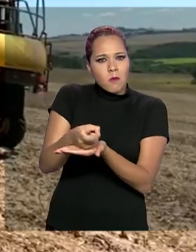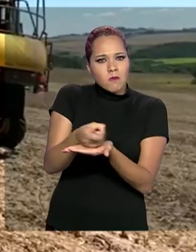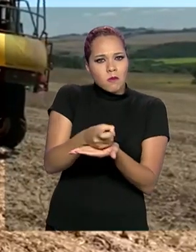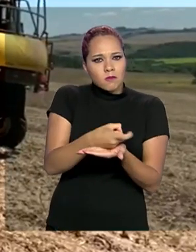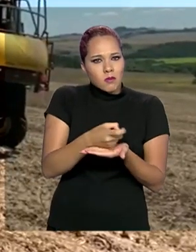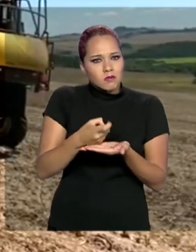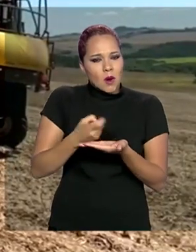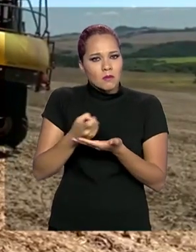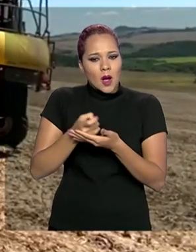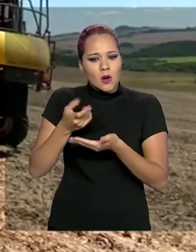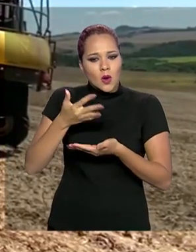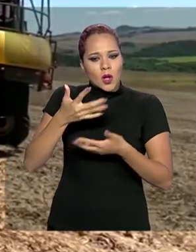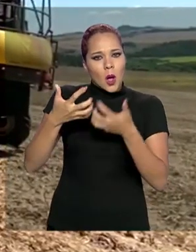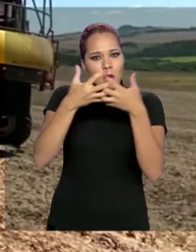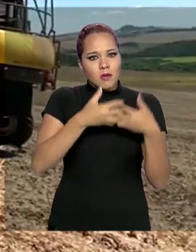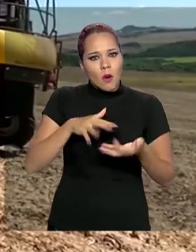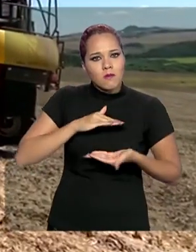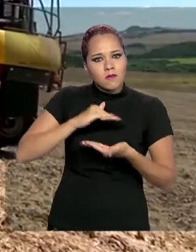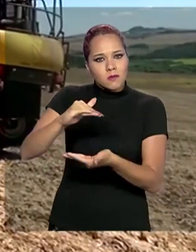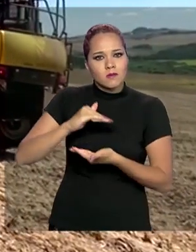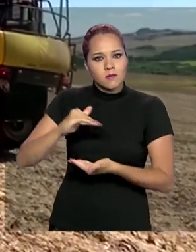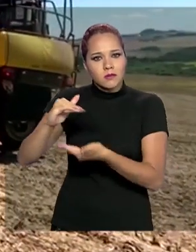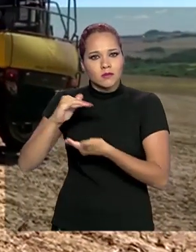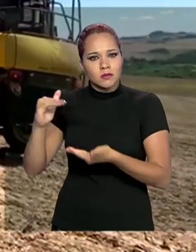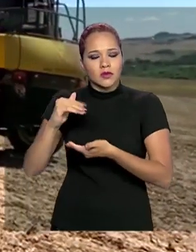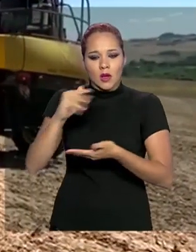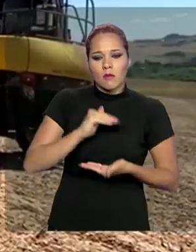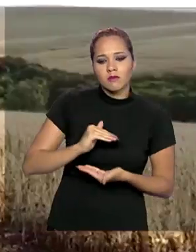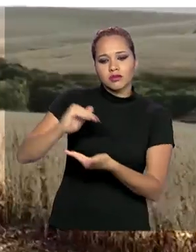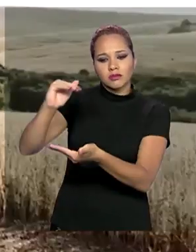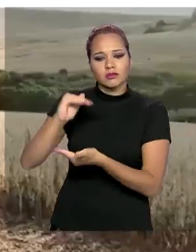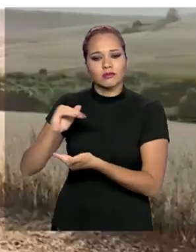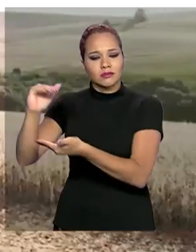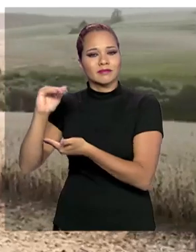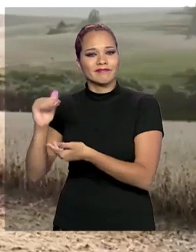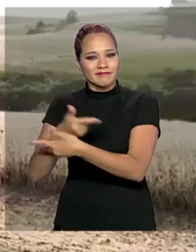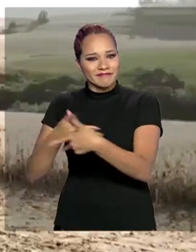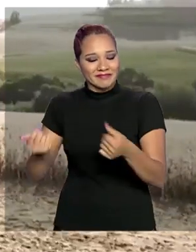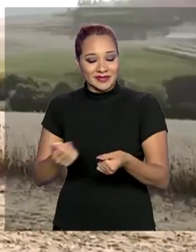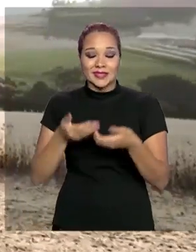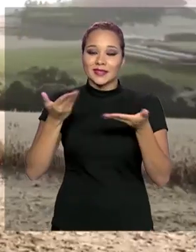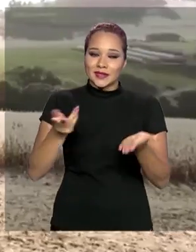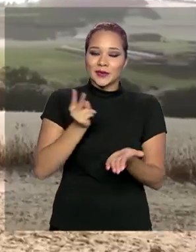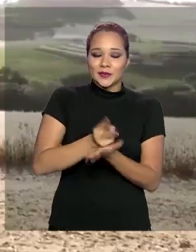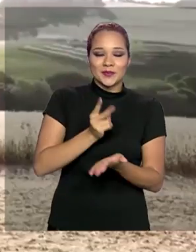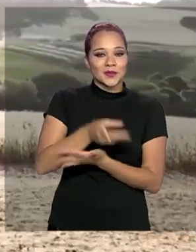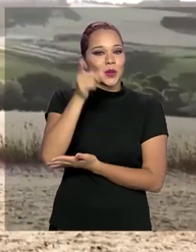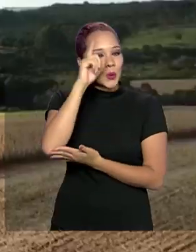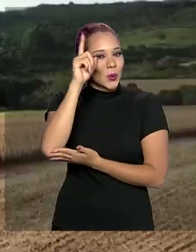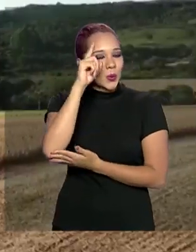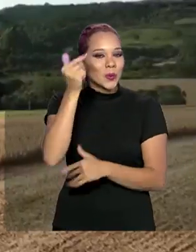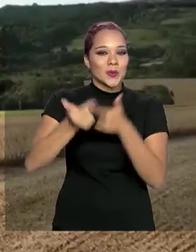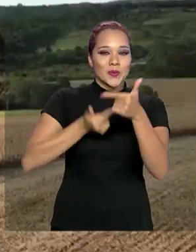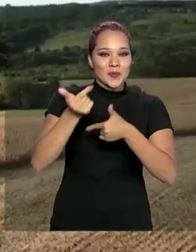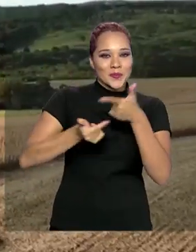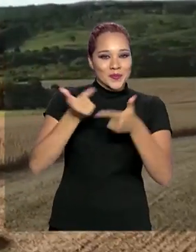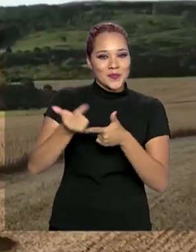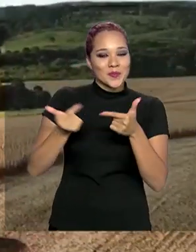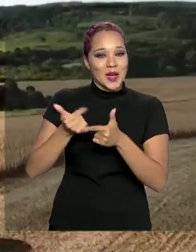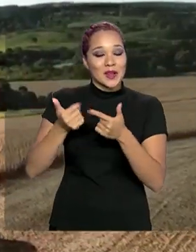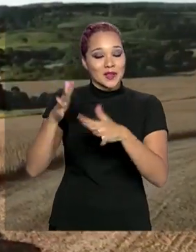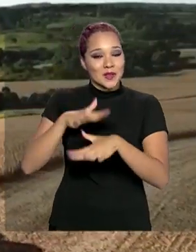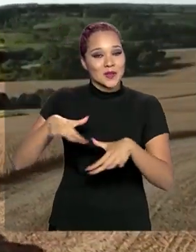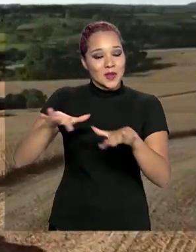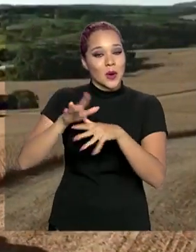abastecidos e distribuindo alimentos pelas cooperativas. Assim, segue diariamente o trabalho nesta propriedade